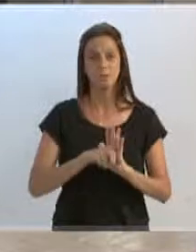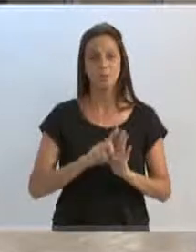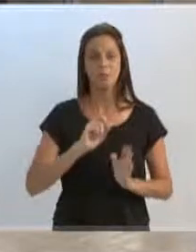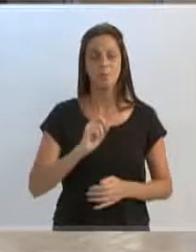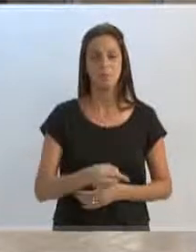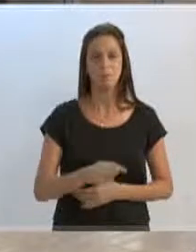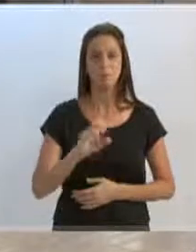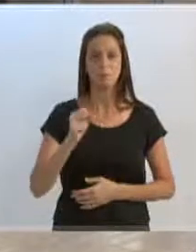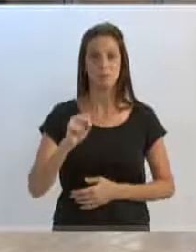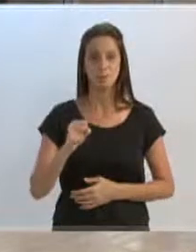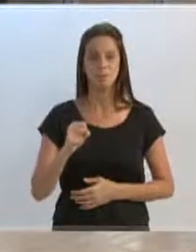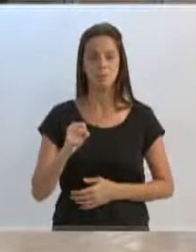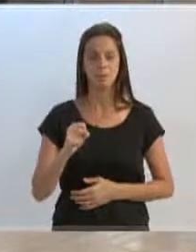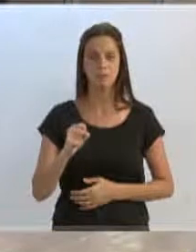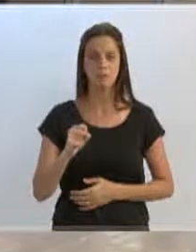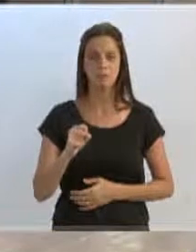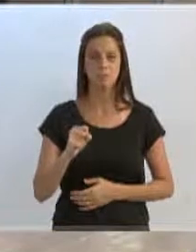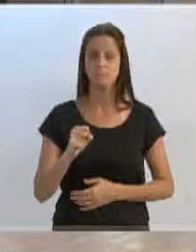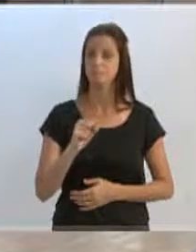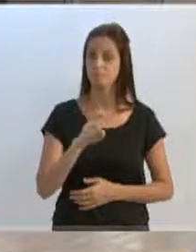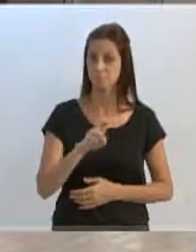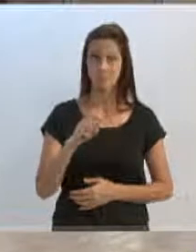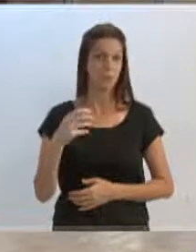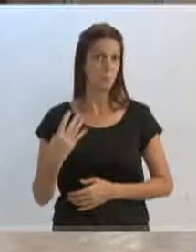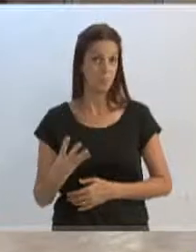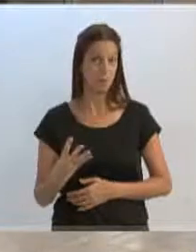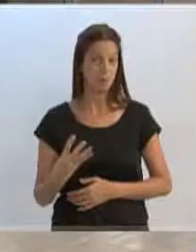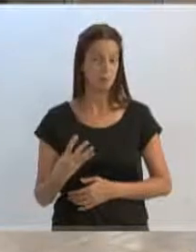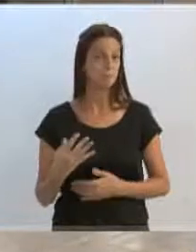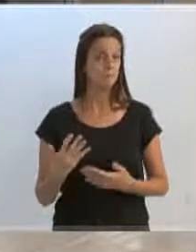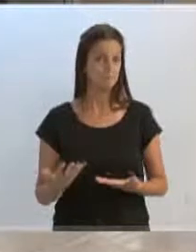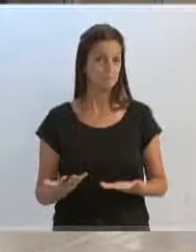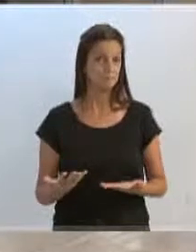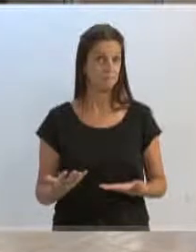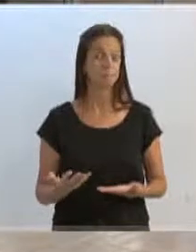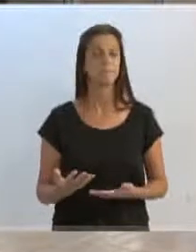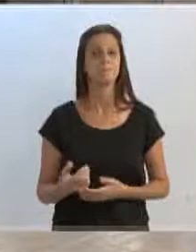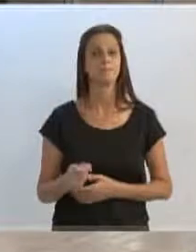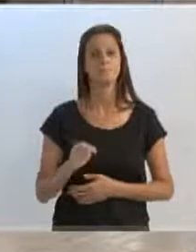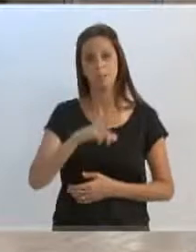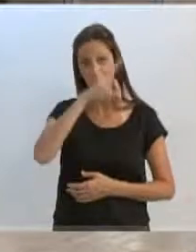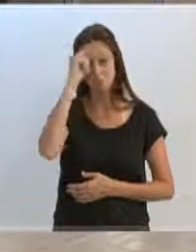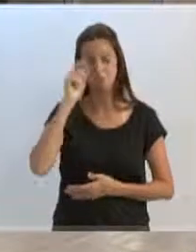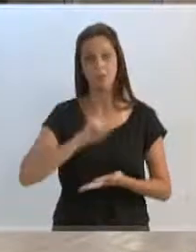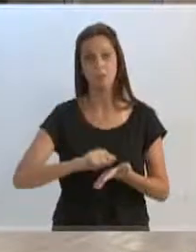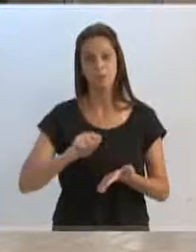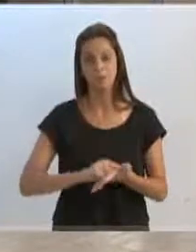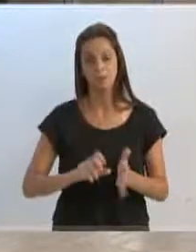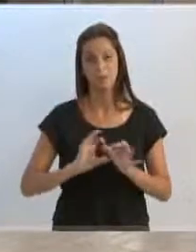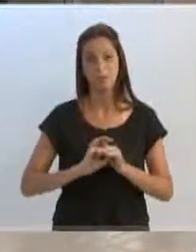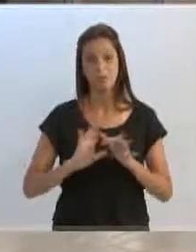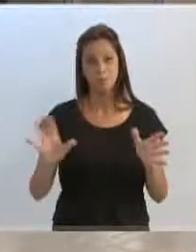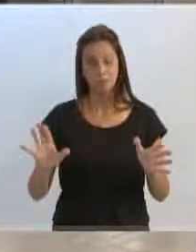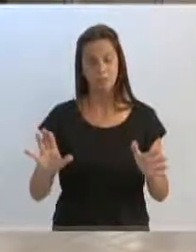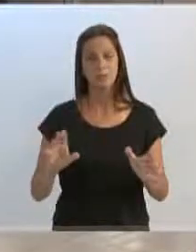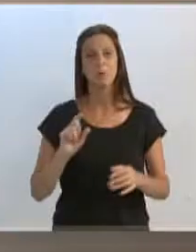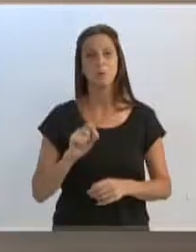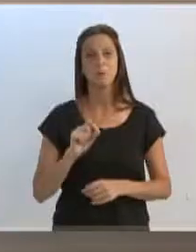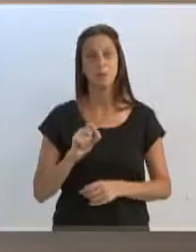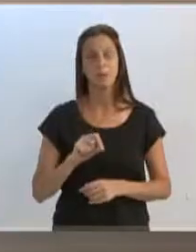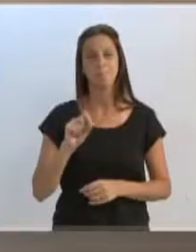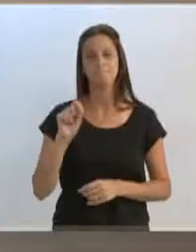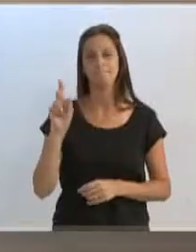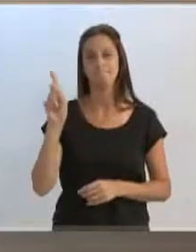1.854, então, de autoria do Executivo, que autoriza a dissolução, liquidação e